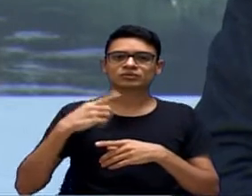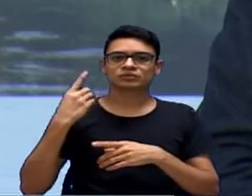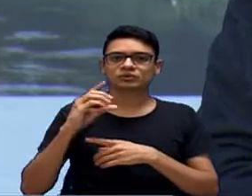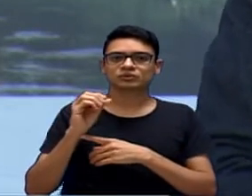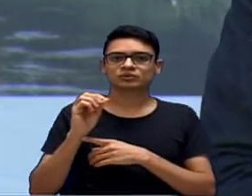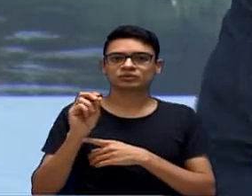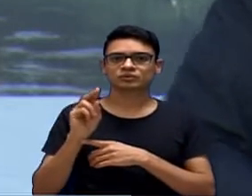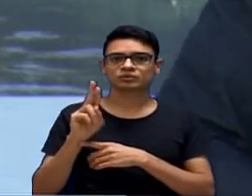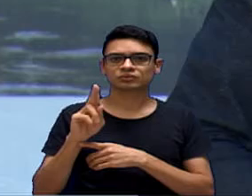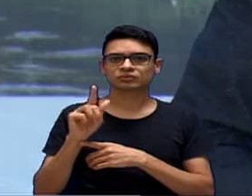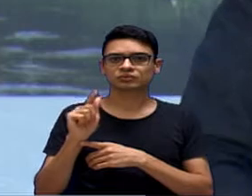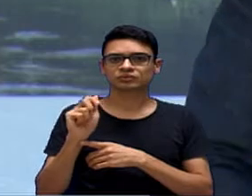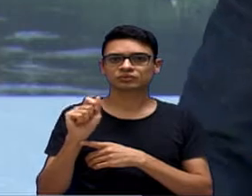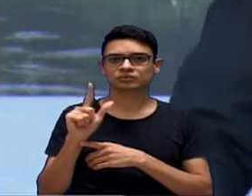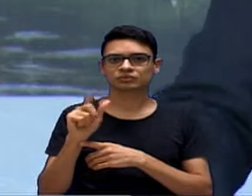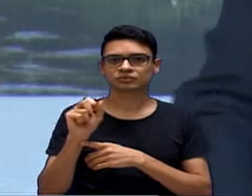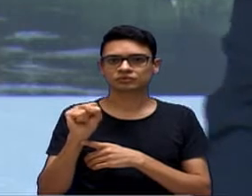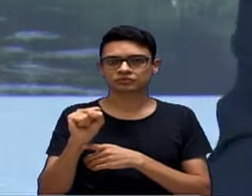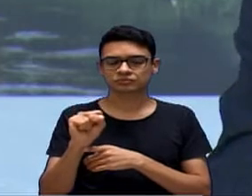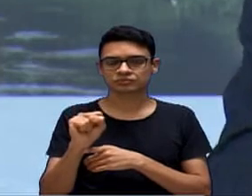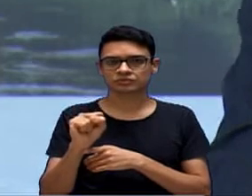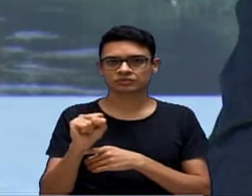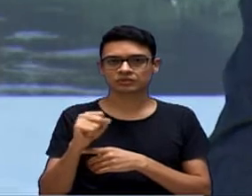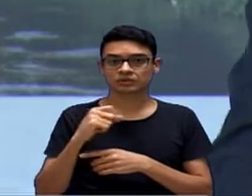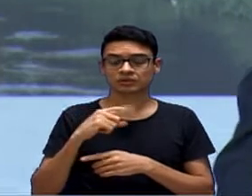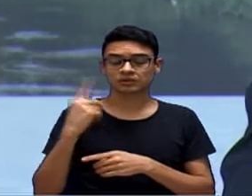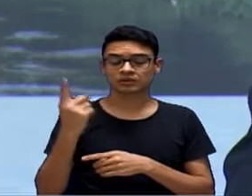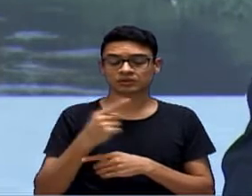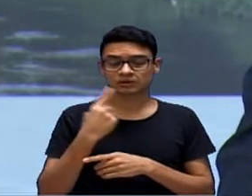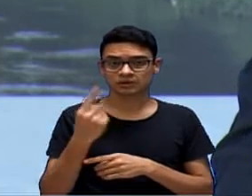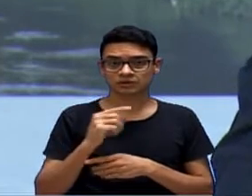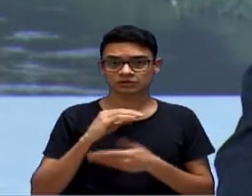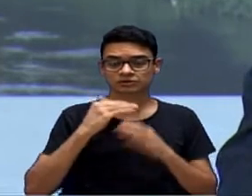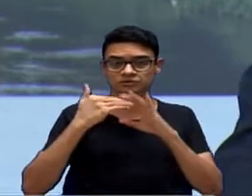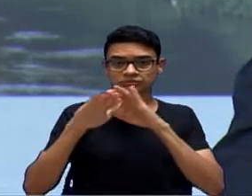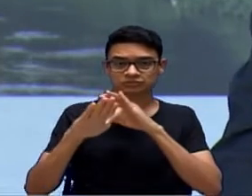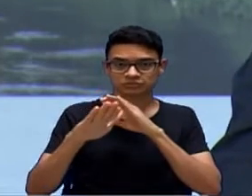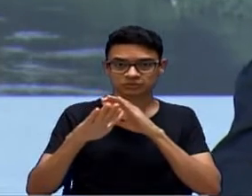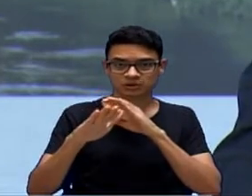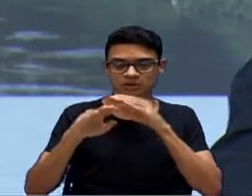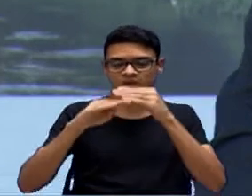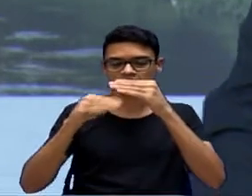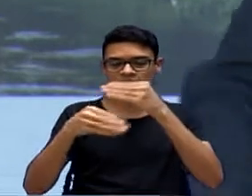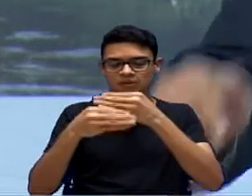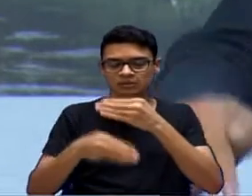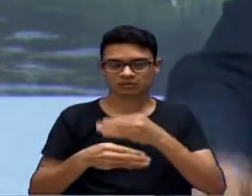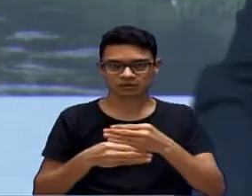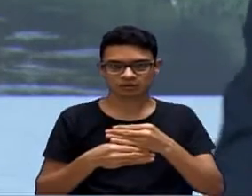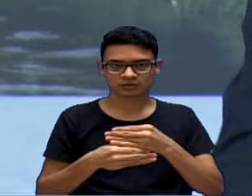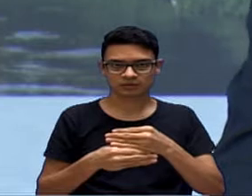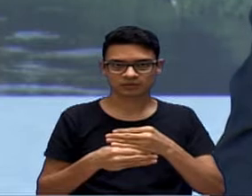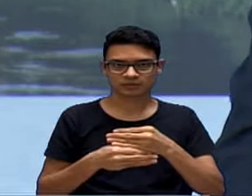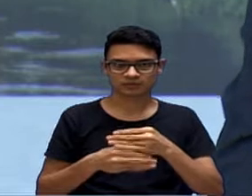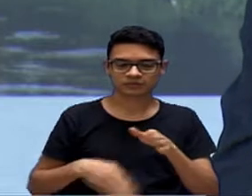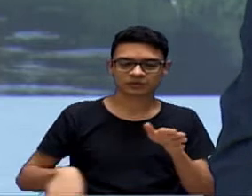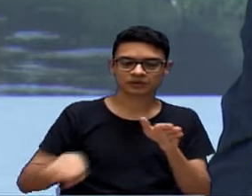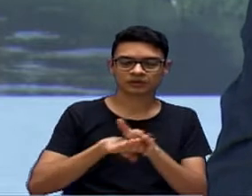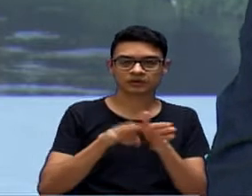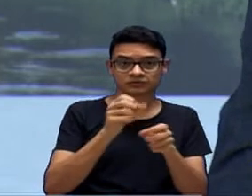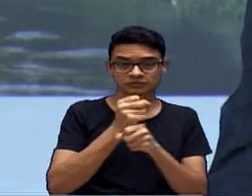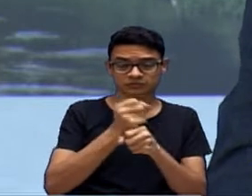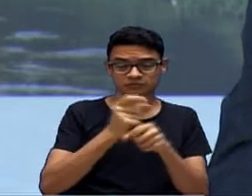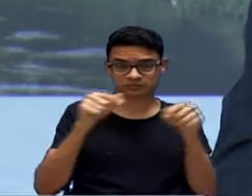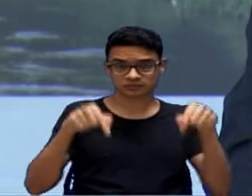pedido. Senhor presidente, nós encaminhamos emendas que estão chegando esse ano